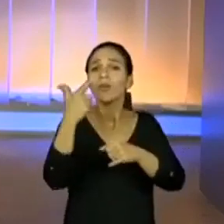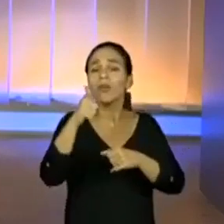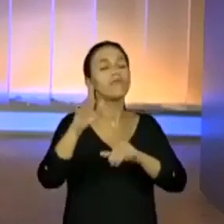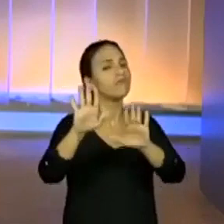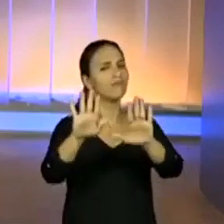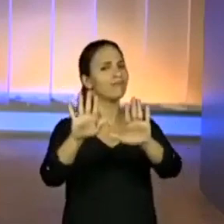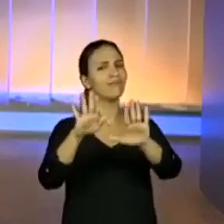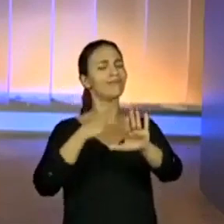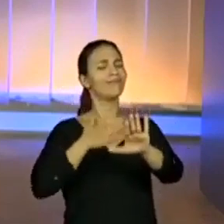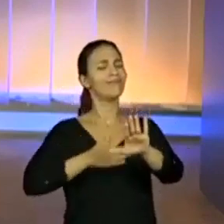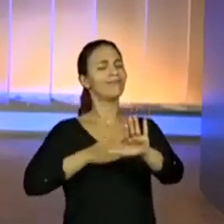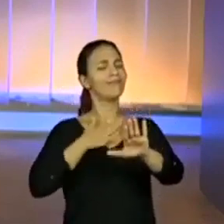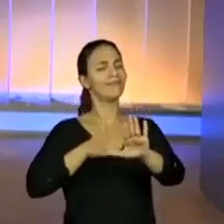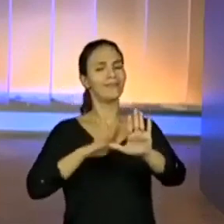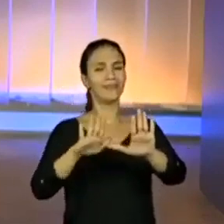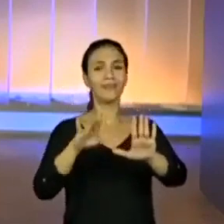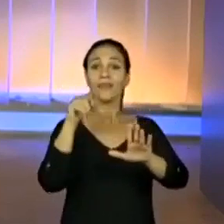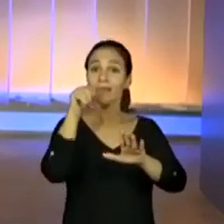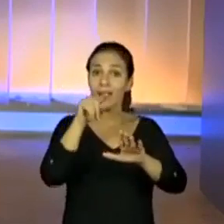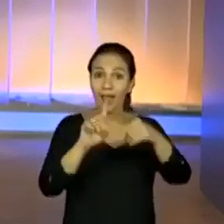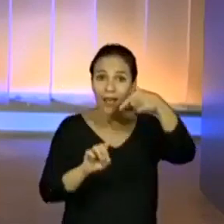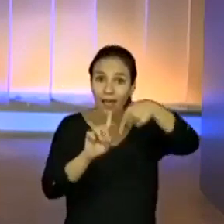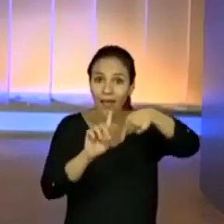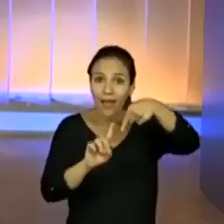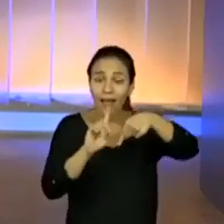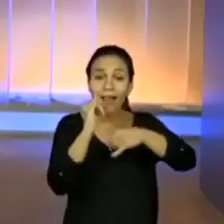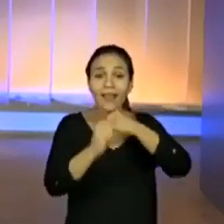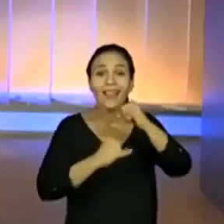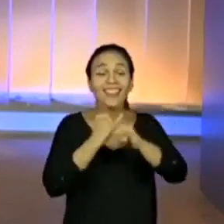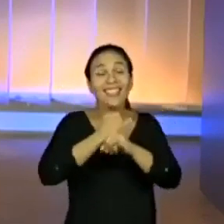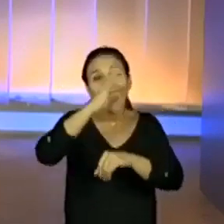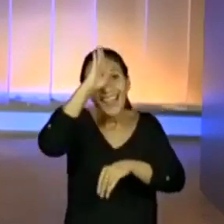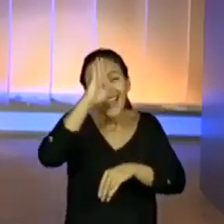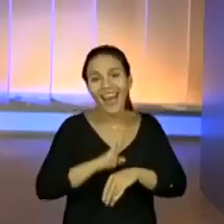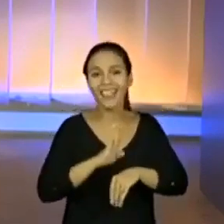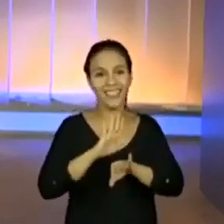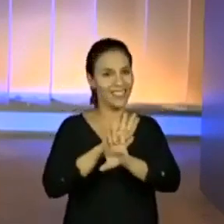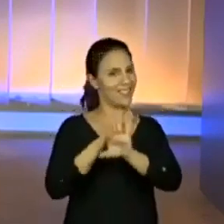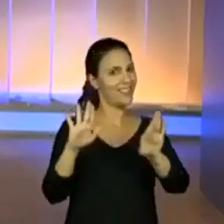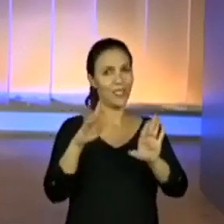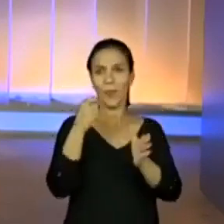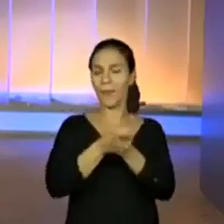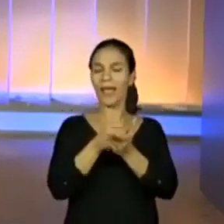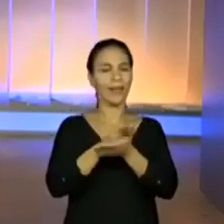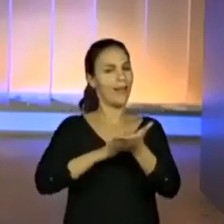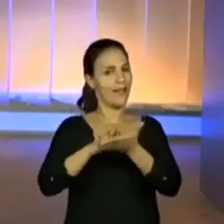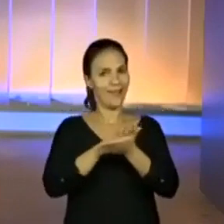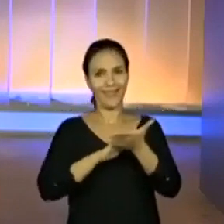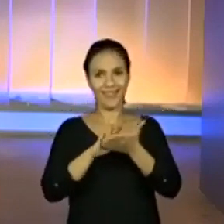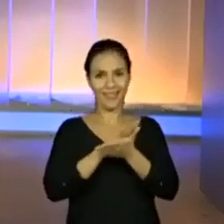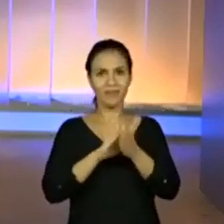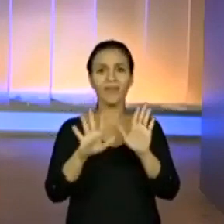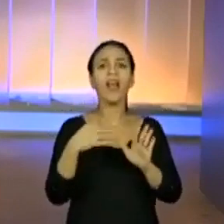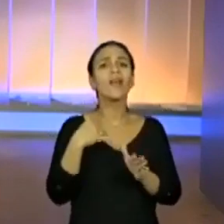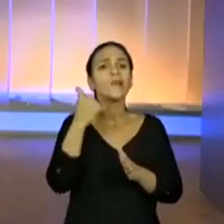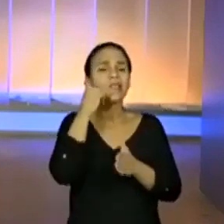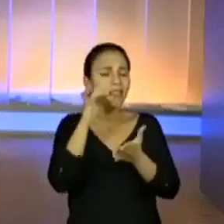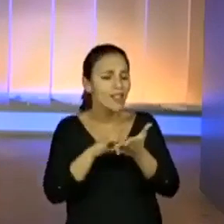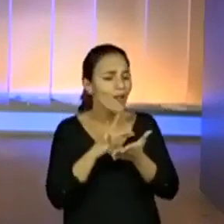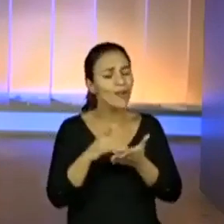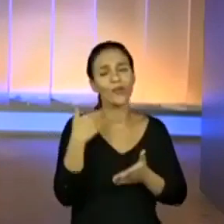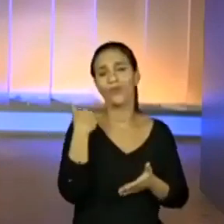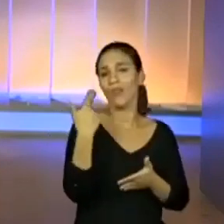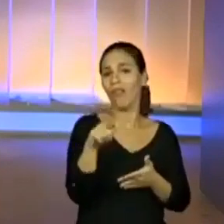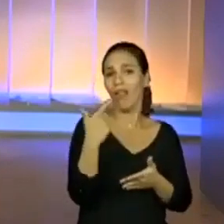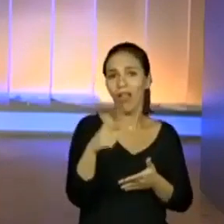tranquilo que no aplicativo a internet é de graça. Ok? E claro, estou sem celular, estou sem